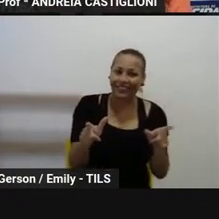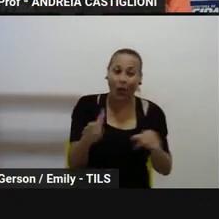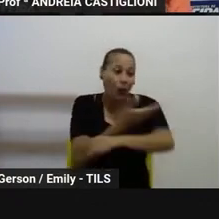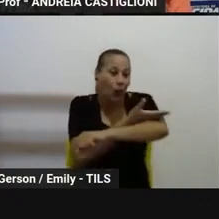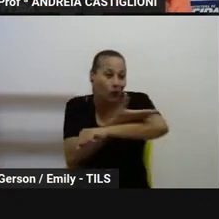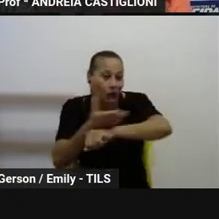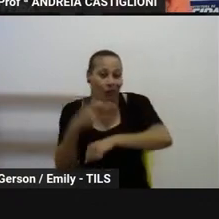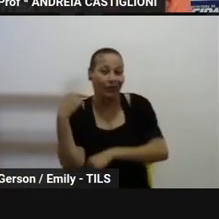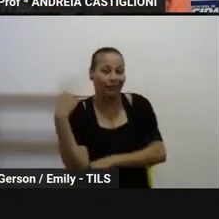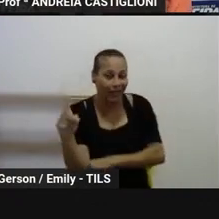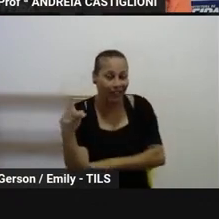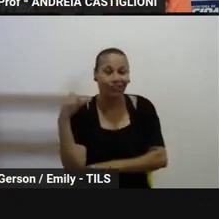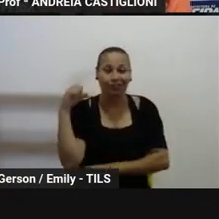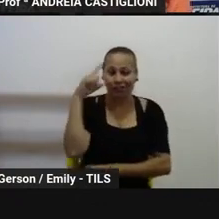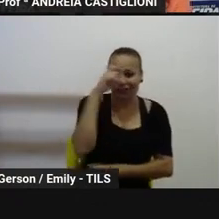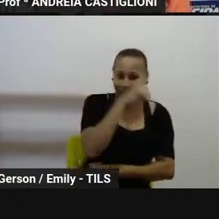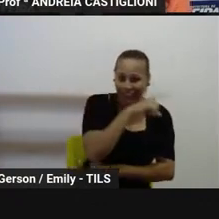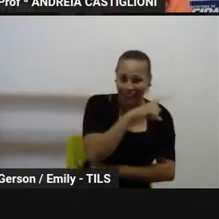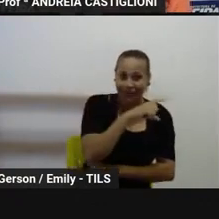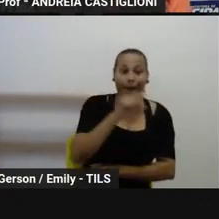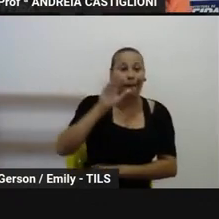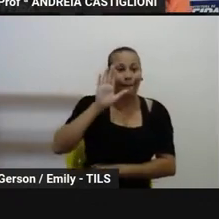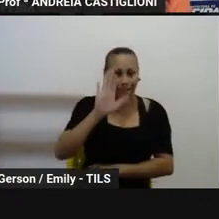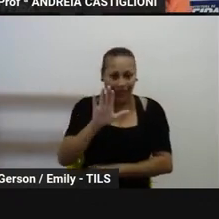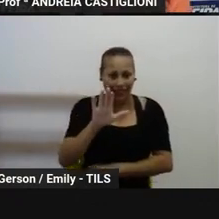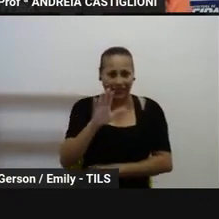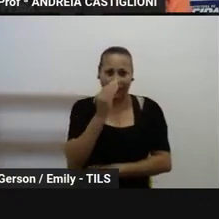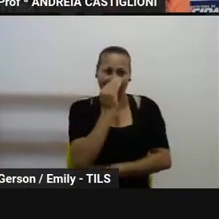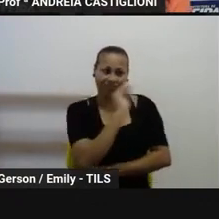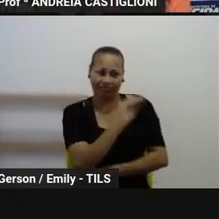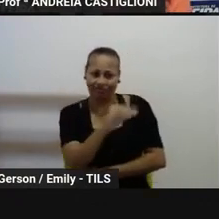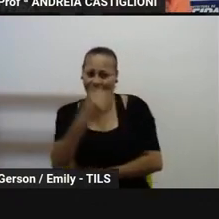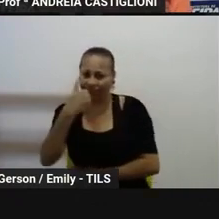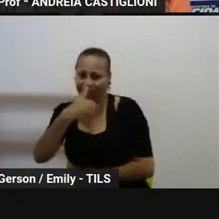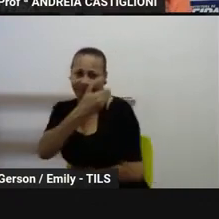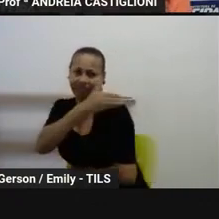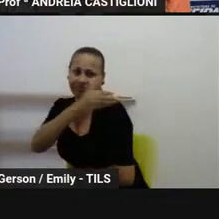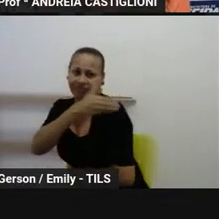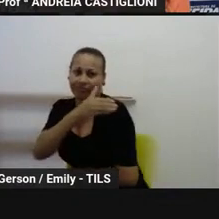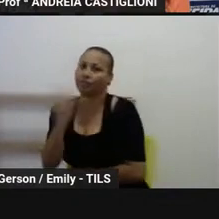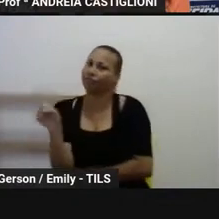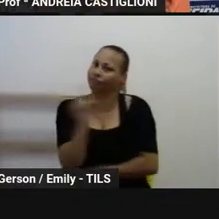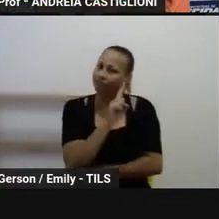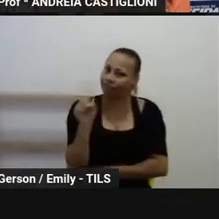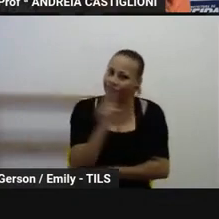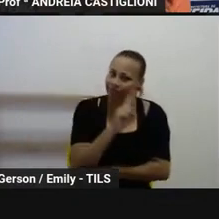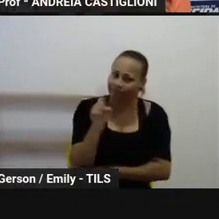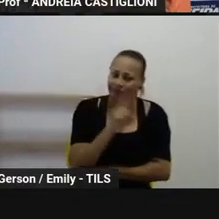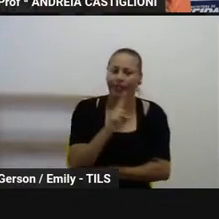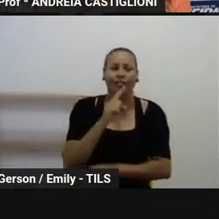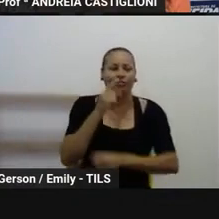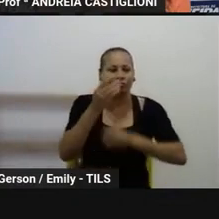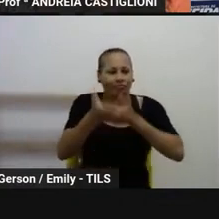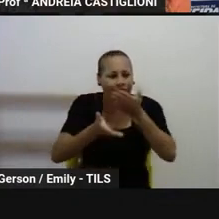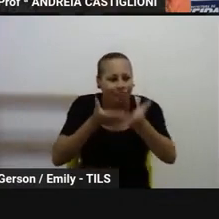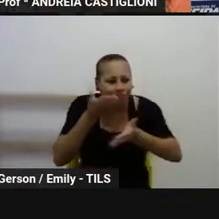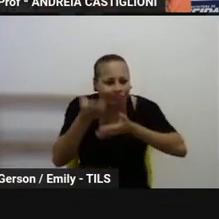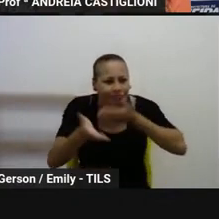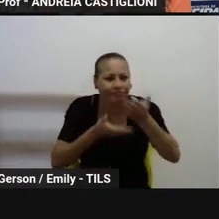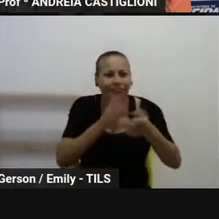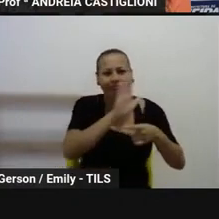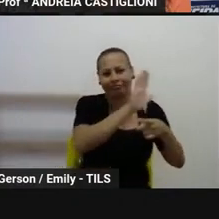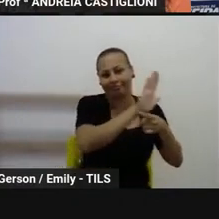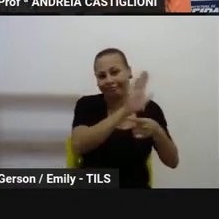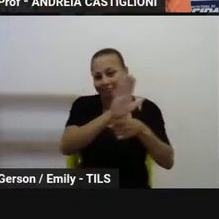que essas pessoas já tinham em sua cidade natal, em seu país de origem, e também as